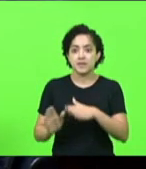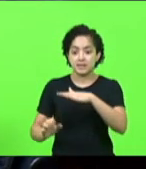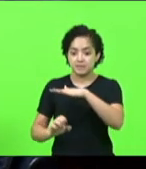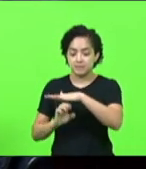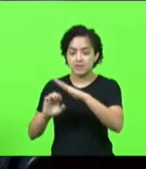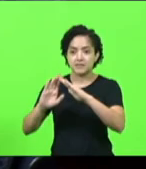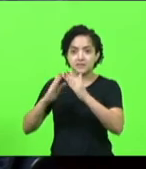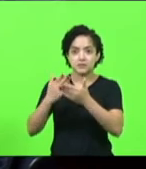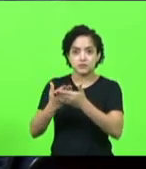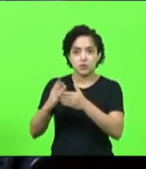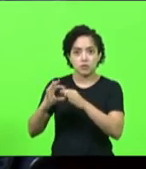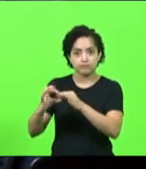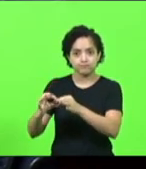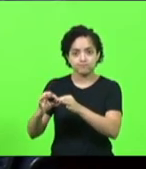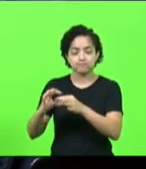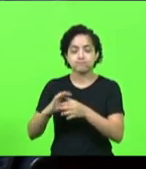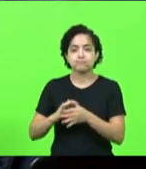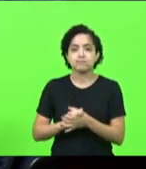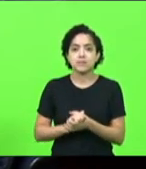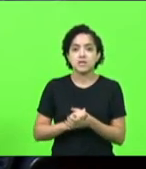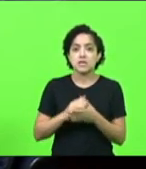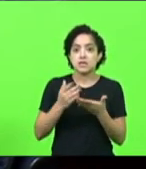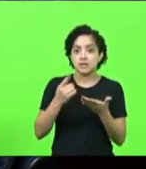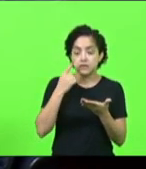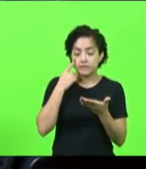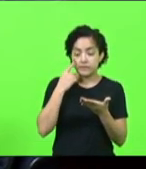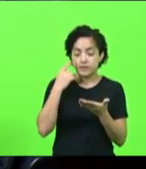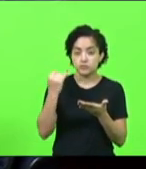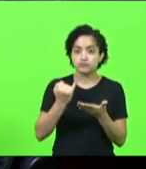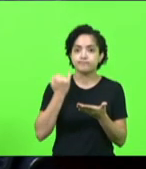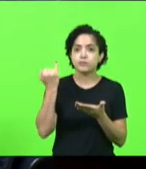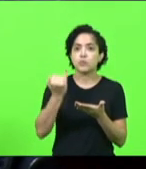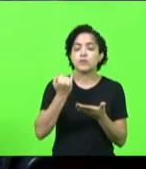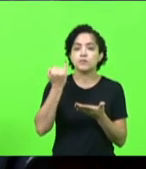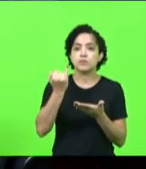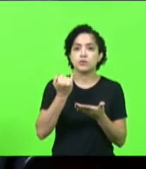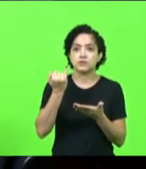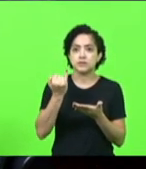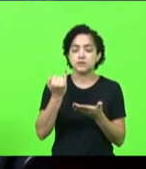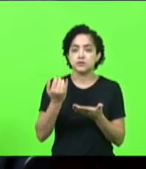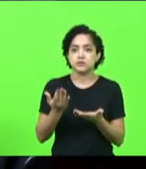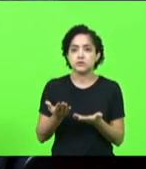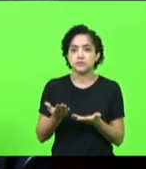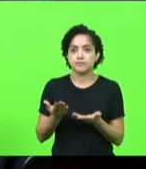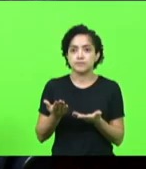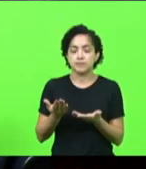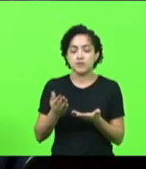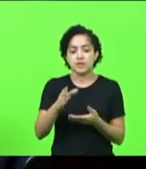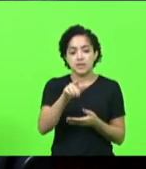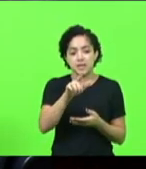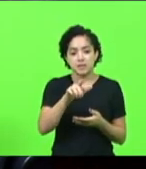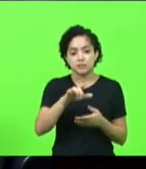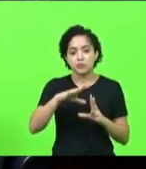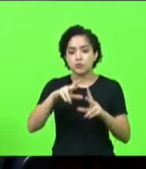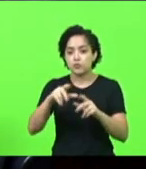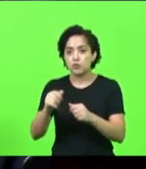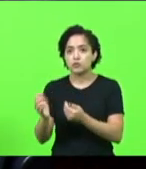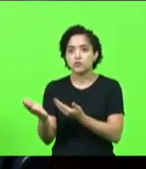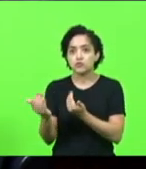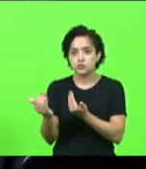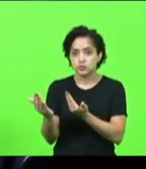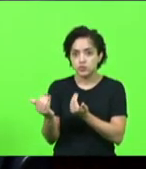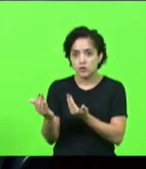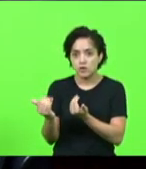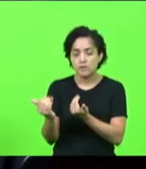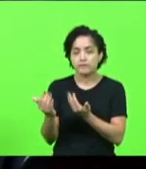e vejam o quanto é importante para a nossa juventude principalmente como disse o deputado José